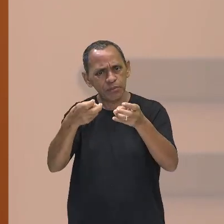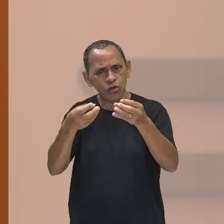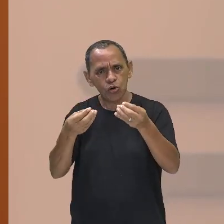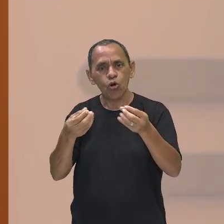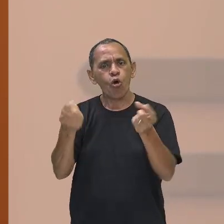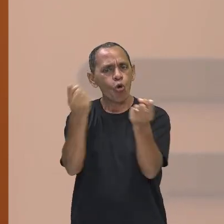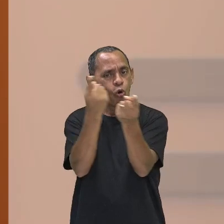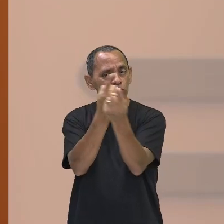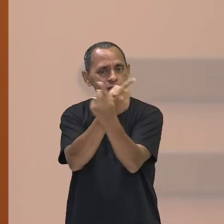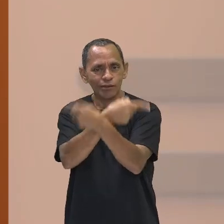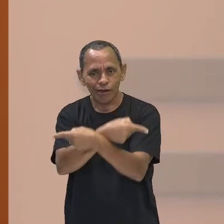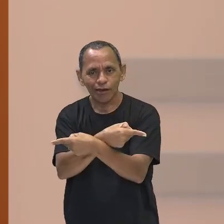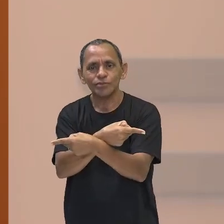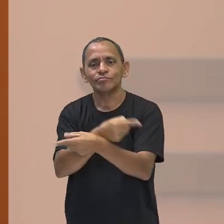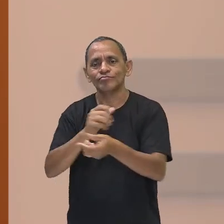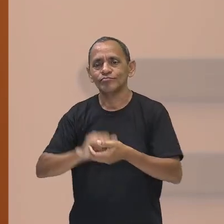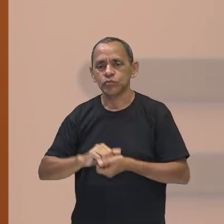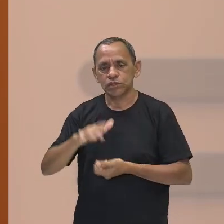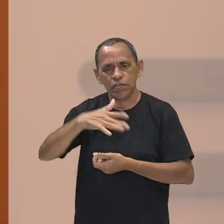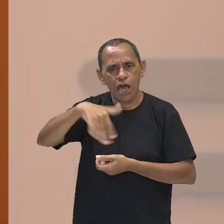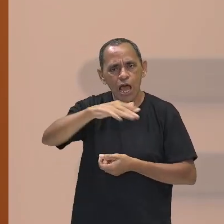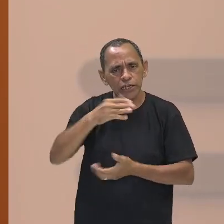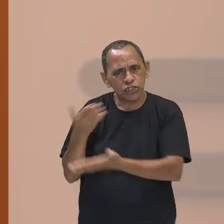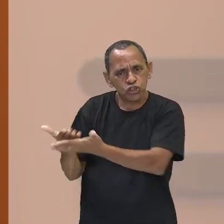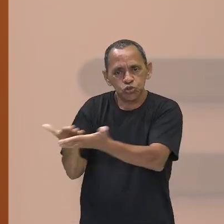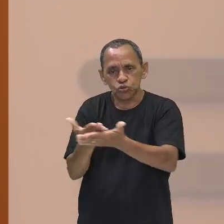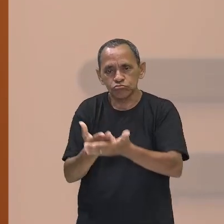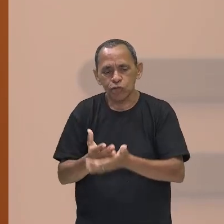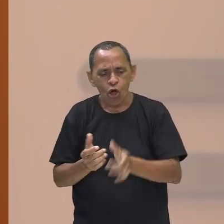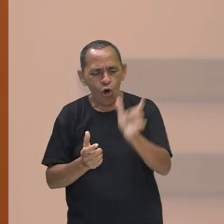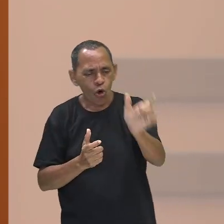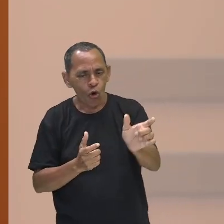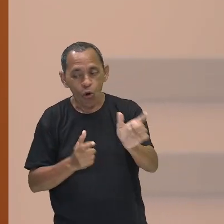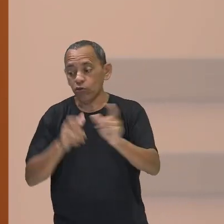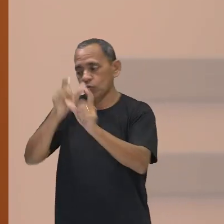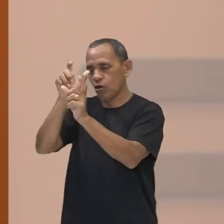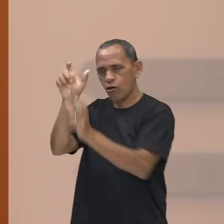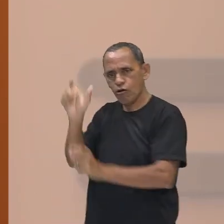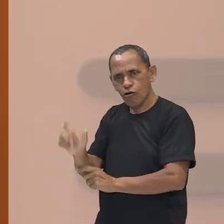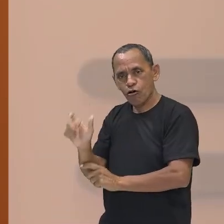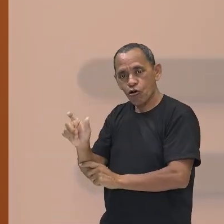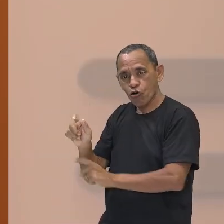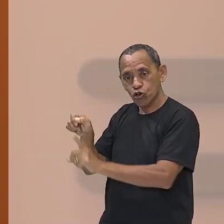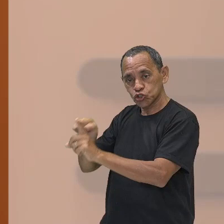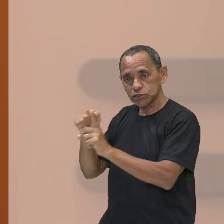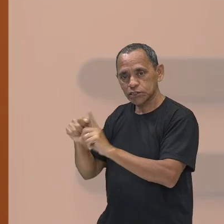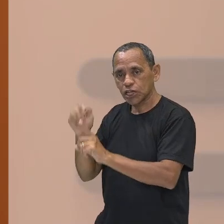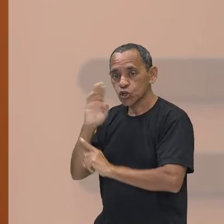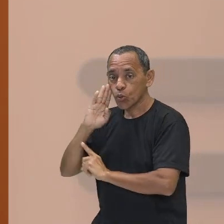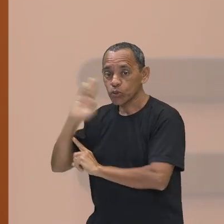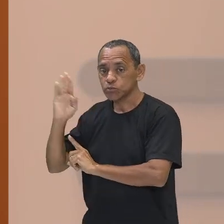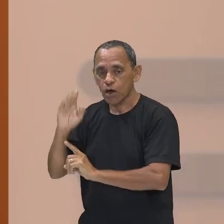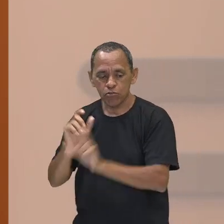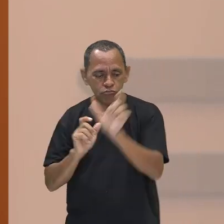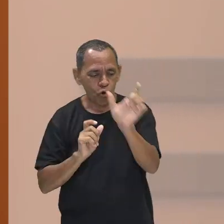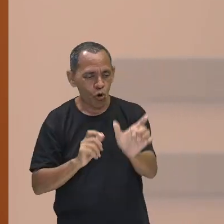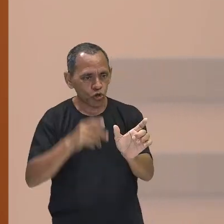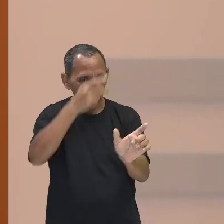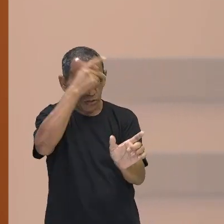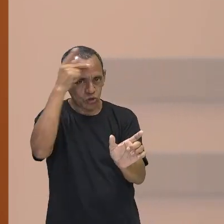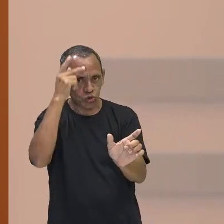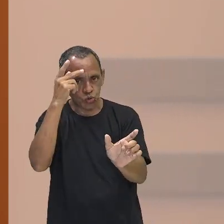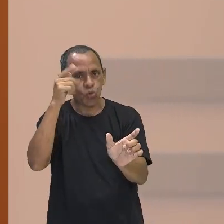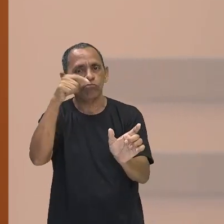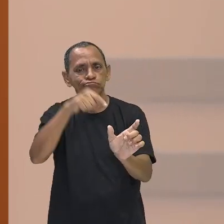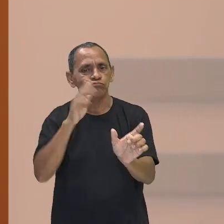do objeto de estudo. Um coloca a sociedade como principal, o outro coloca a pessoa, coloca o